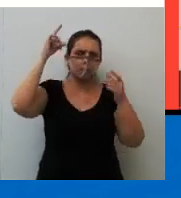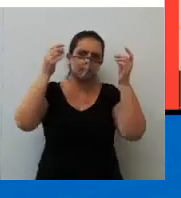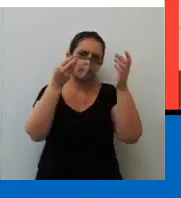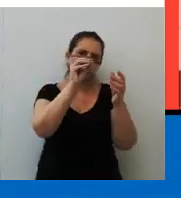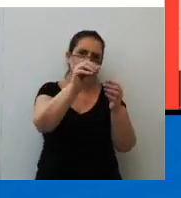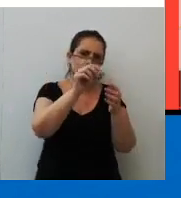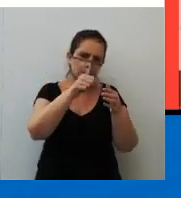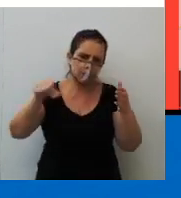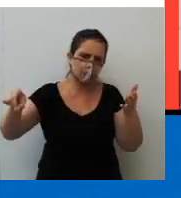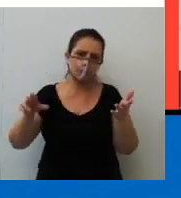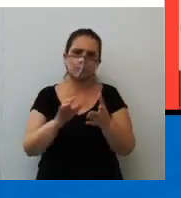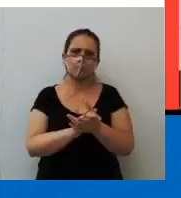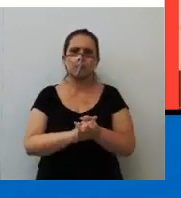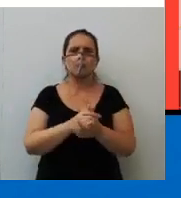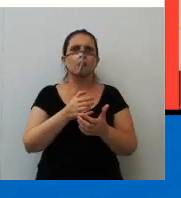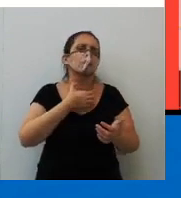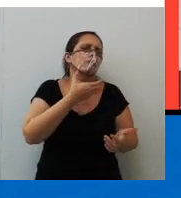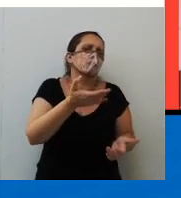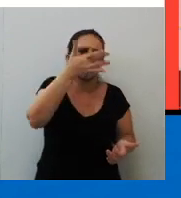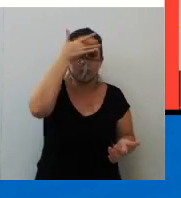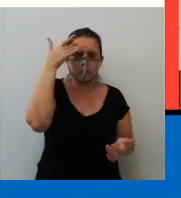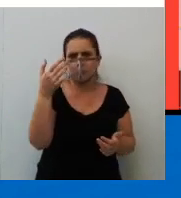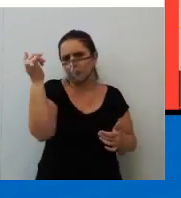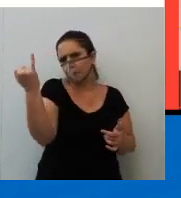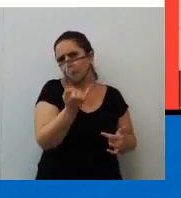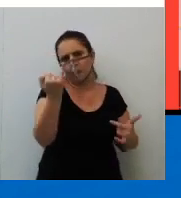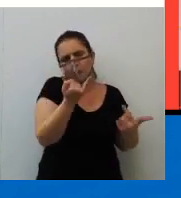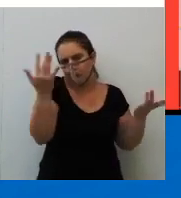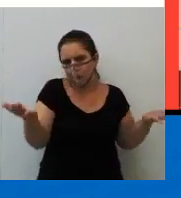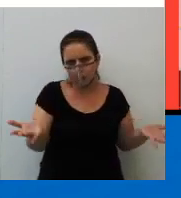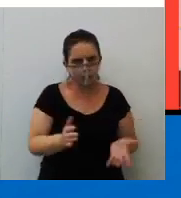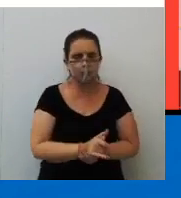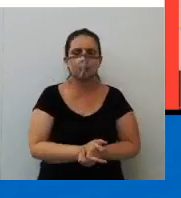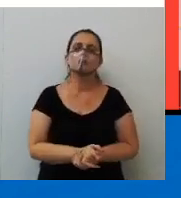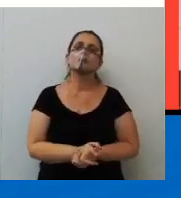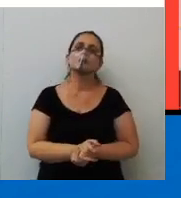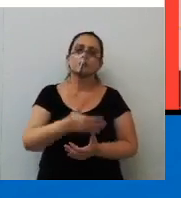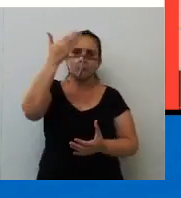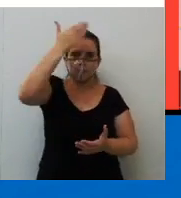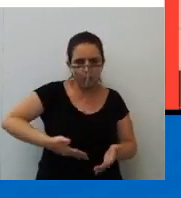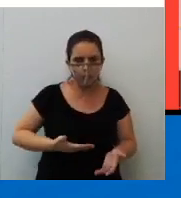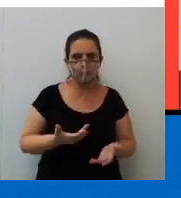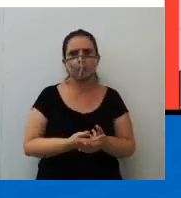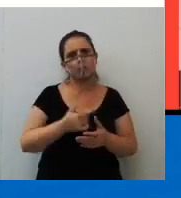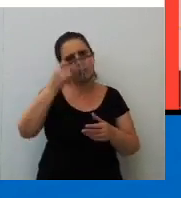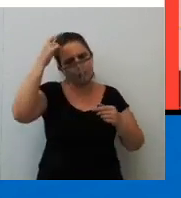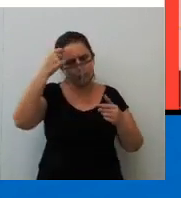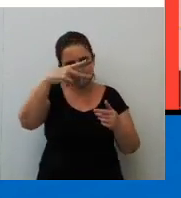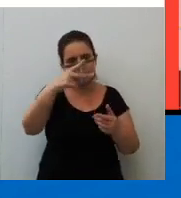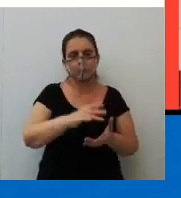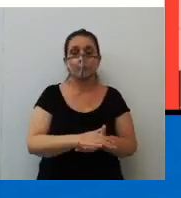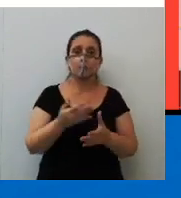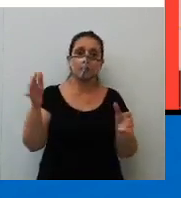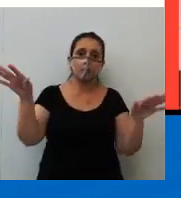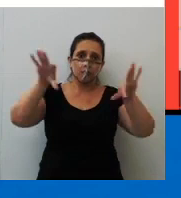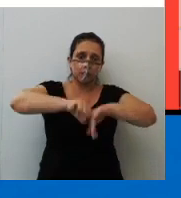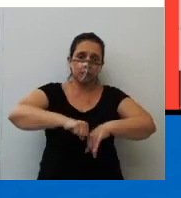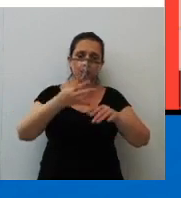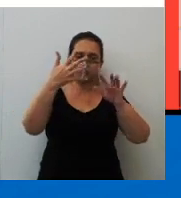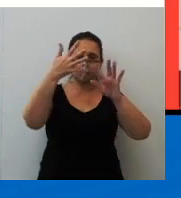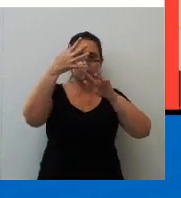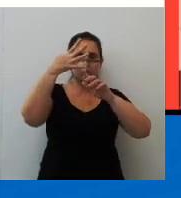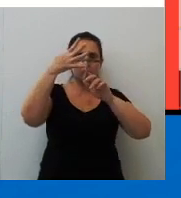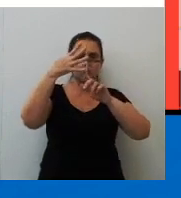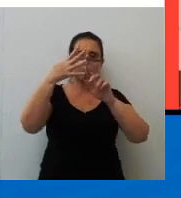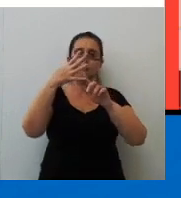autoridade polifônica. voz de alguém importante. De autoridade pra comprovar teus argumentos. E a conclusão. Que é o